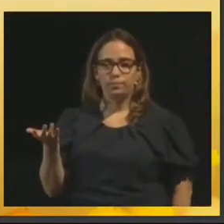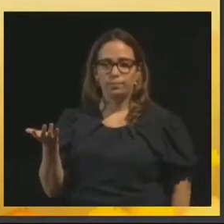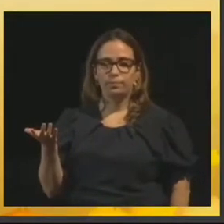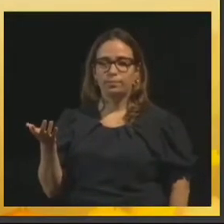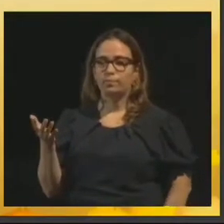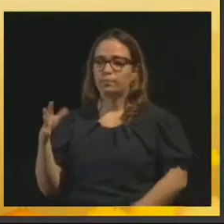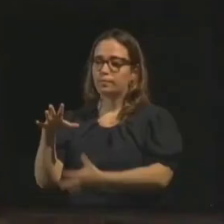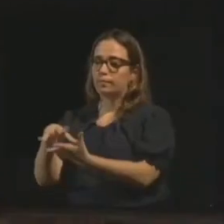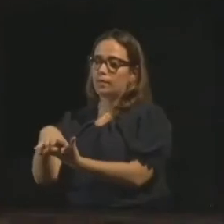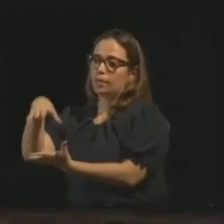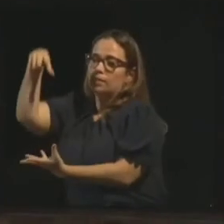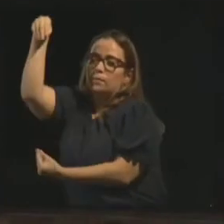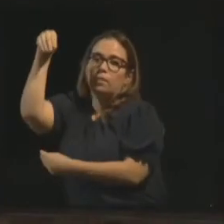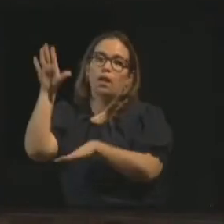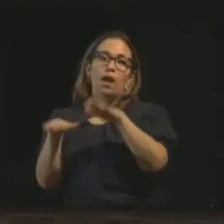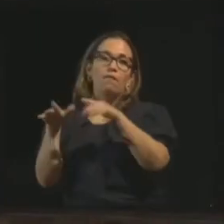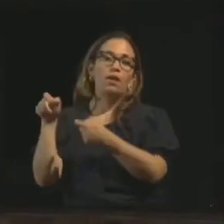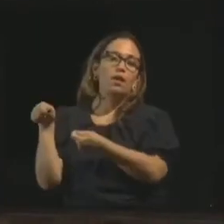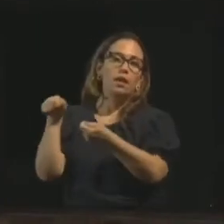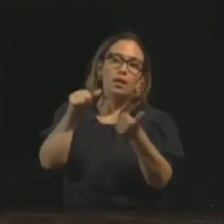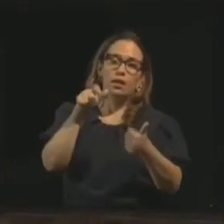os espíritos que podem nos enganar.